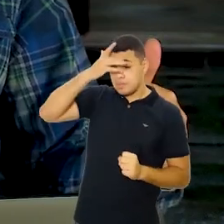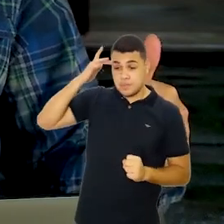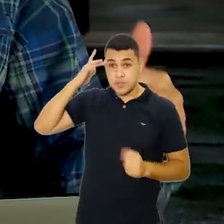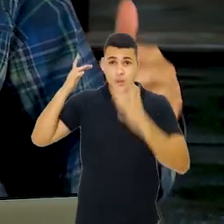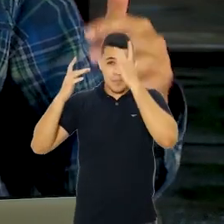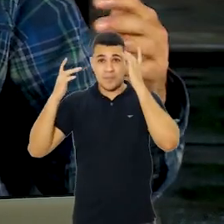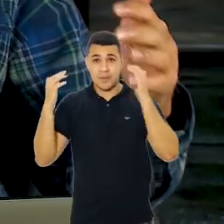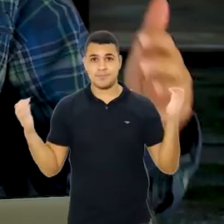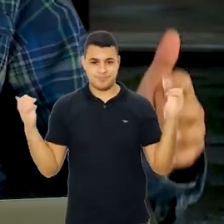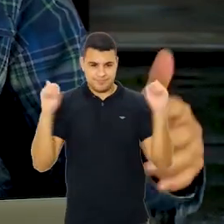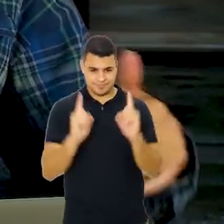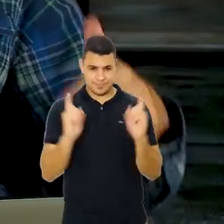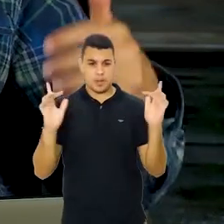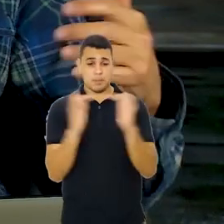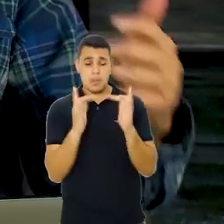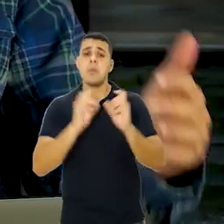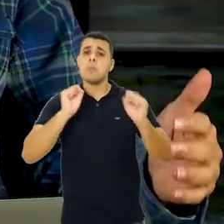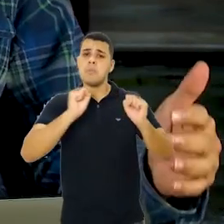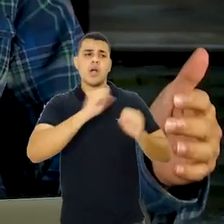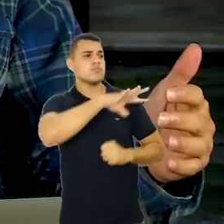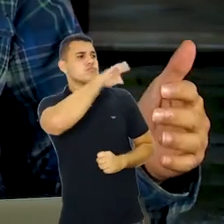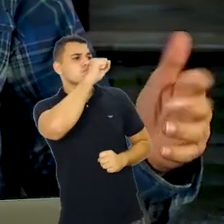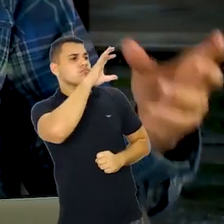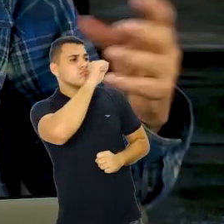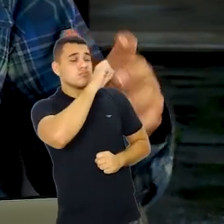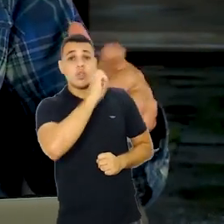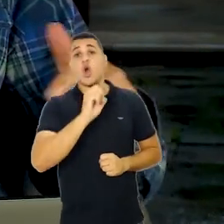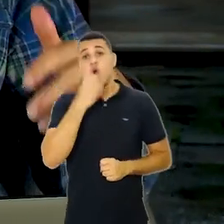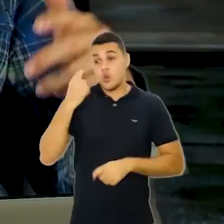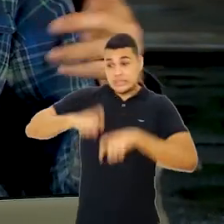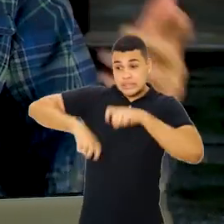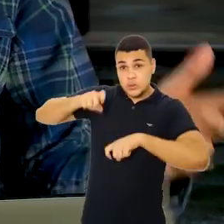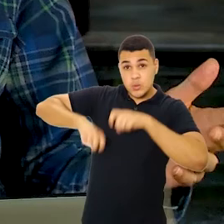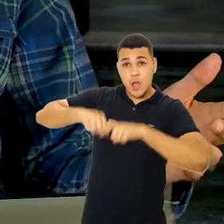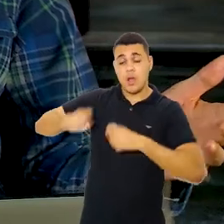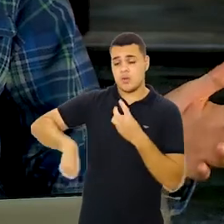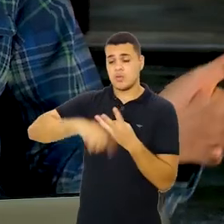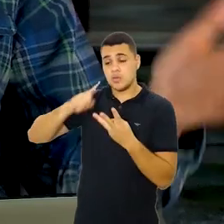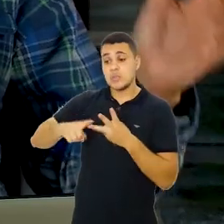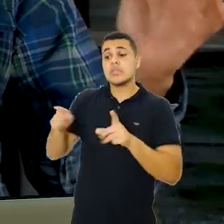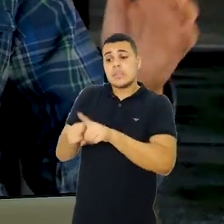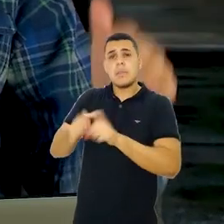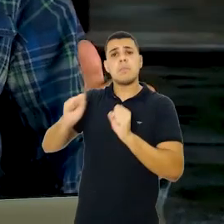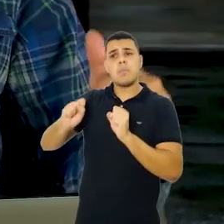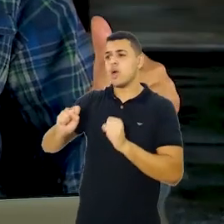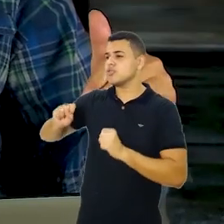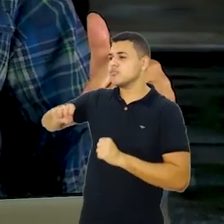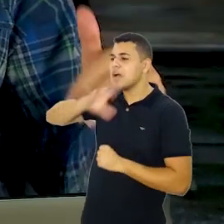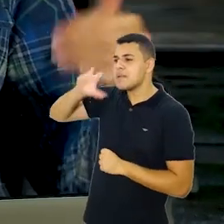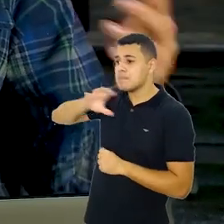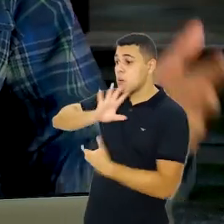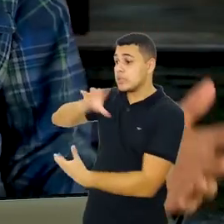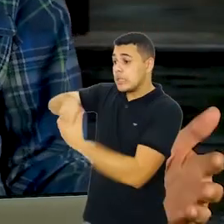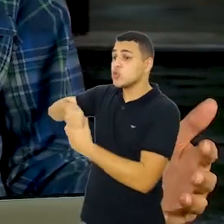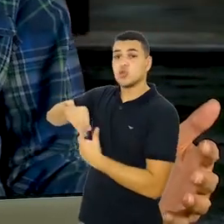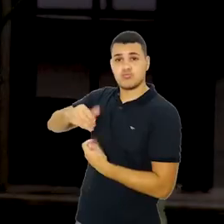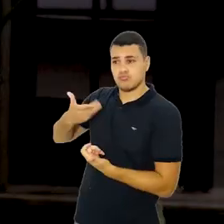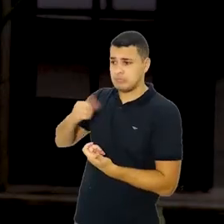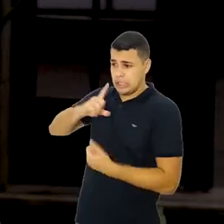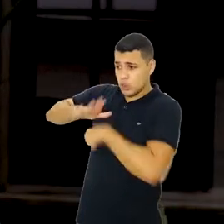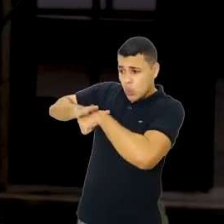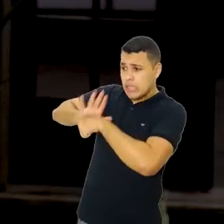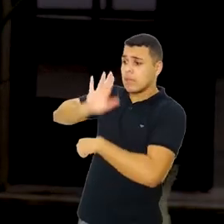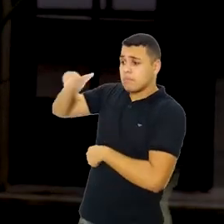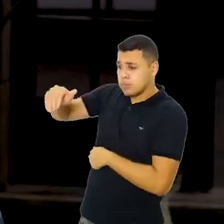determinada por uma progressão pessoa a pessoa. Normalmente por via respiratória, sexual ou mesmo através